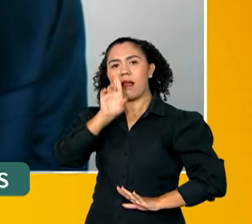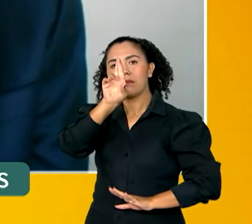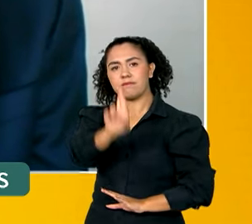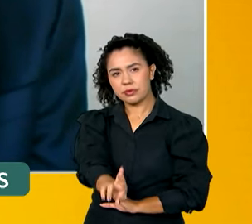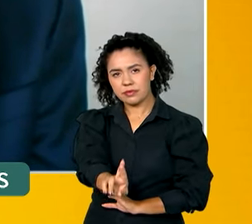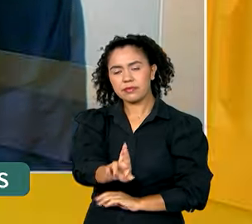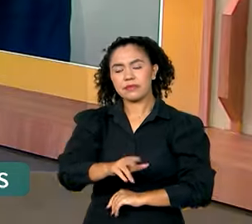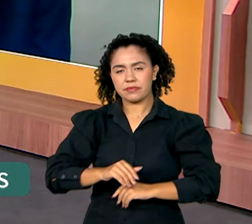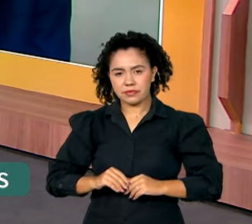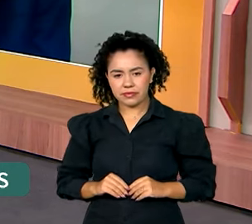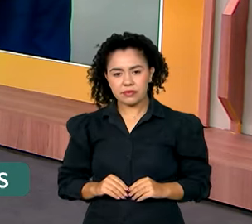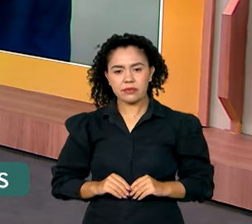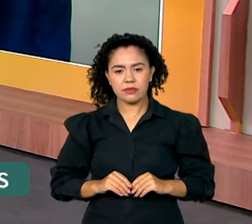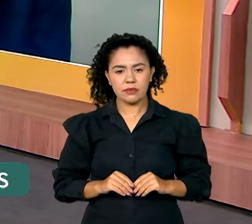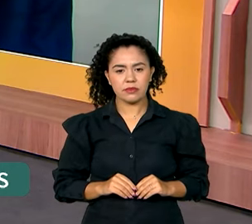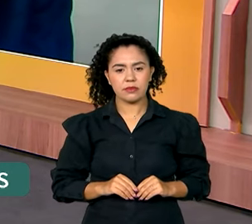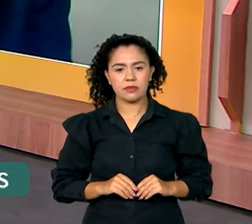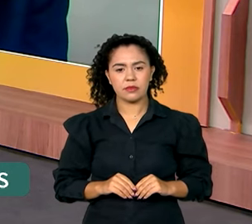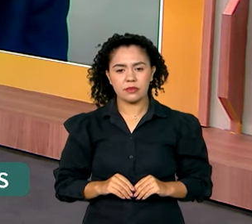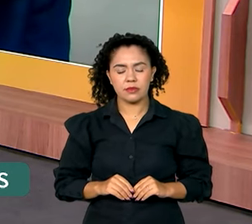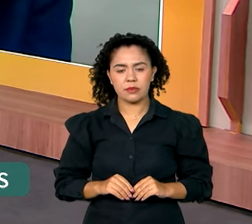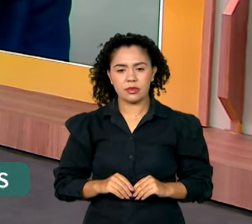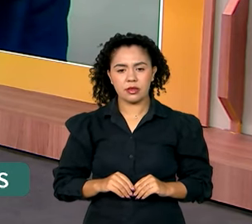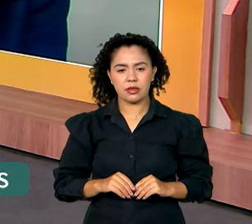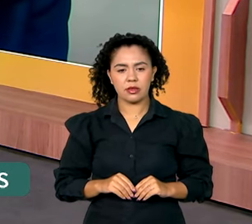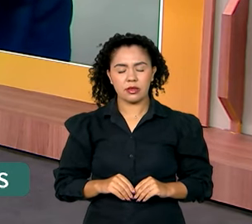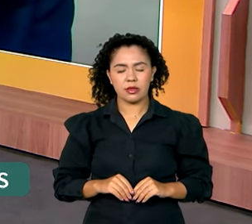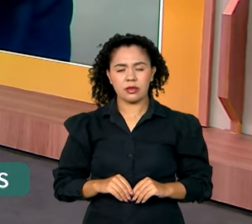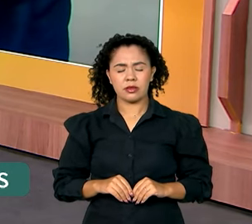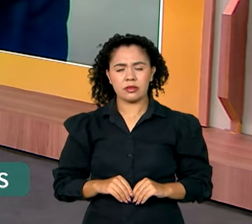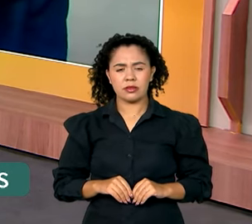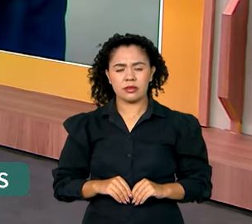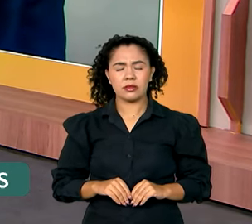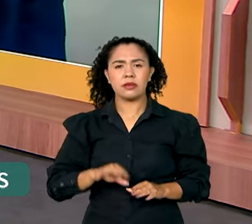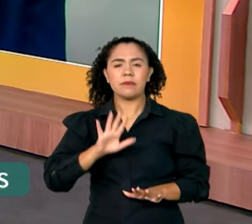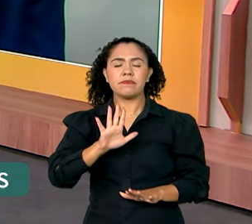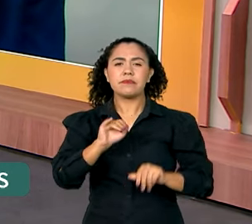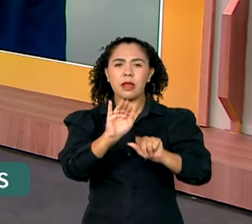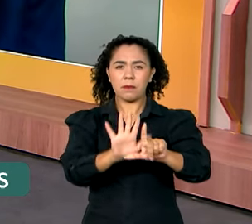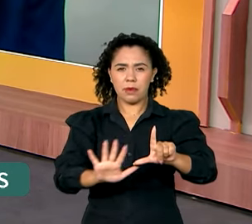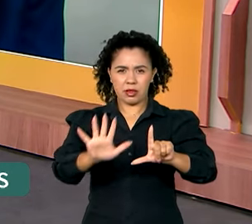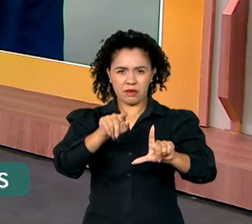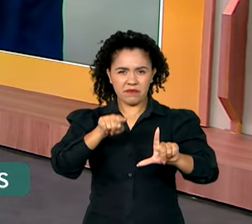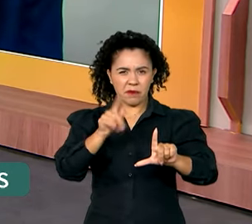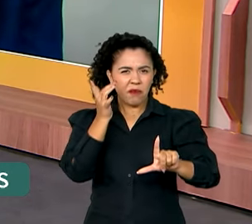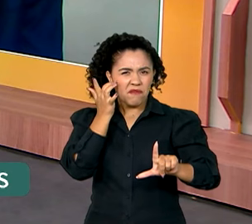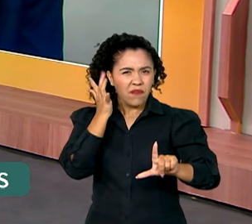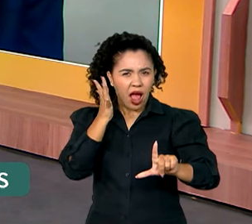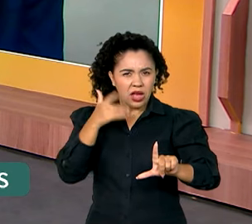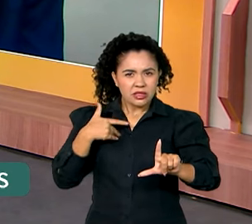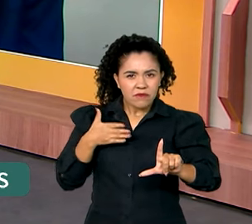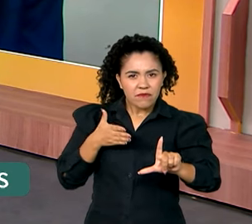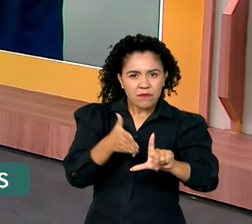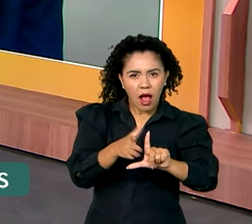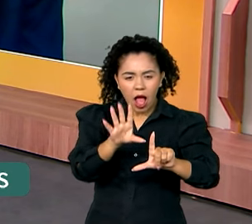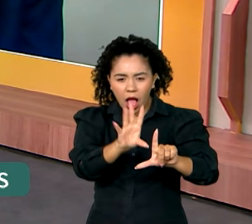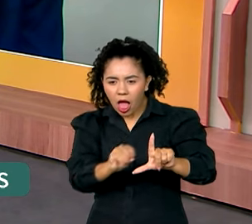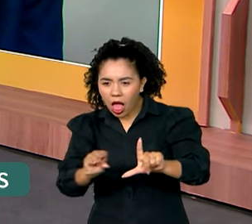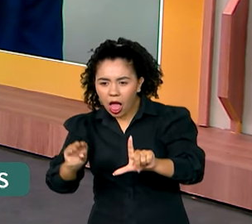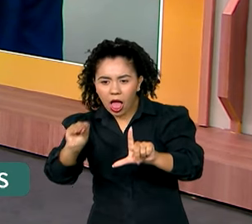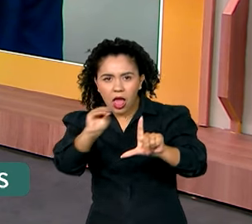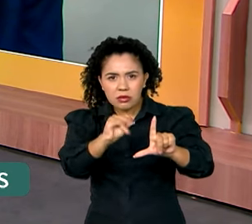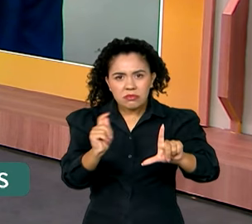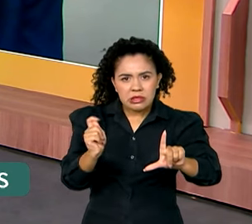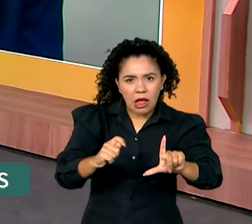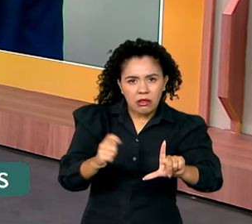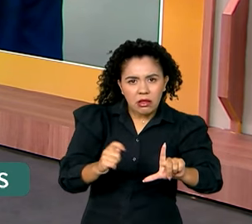E é fácil de usar, secretário? Mas essa plataforma, assim, ela é fácil de usar, ela é intuitiva? Qualquer um pode entrar e